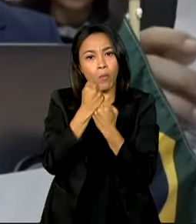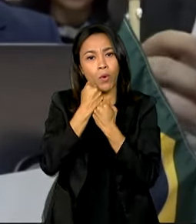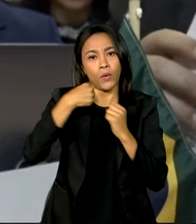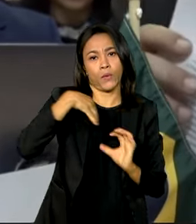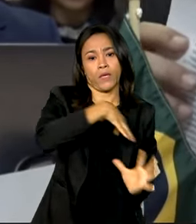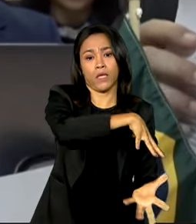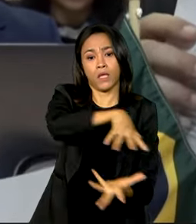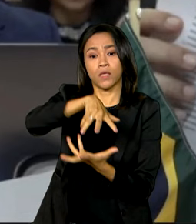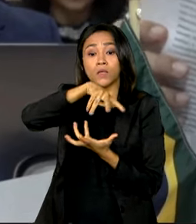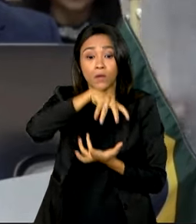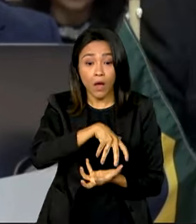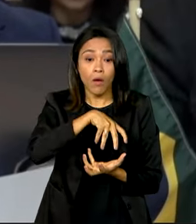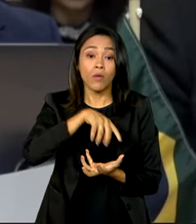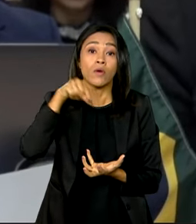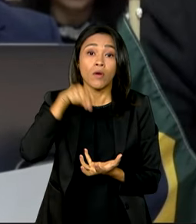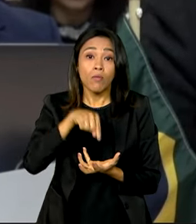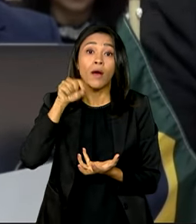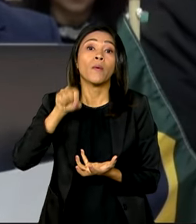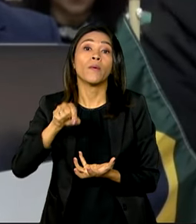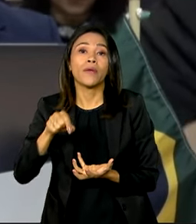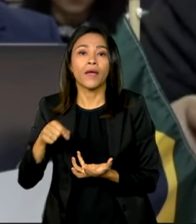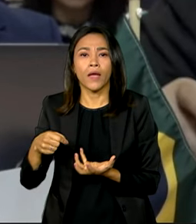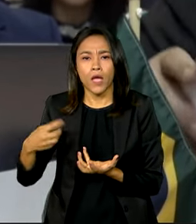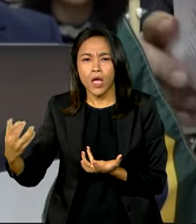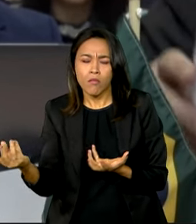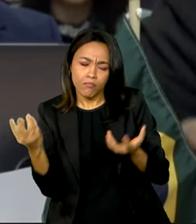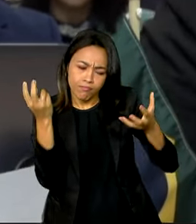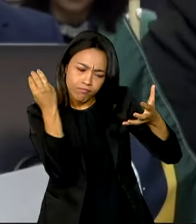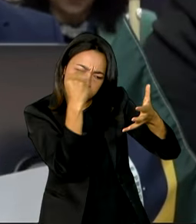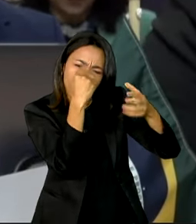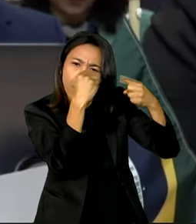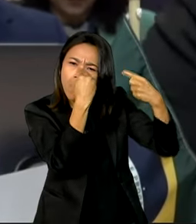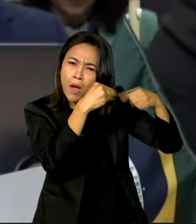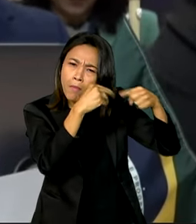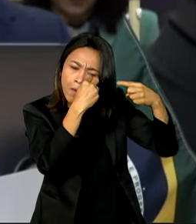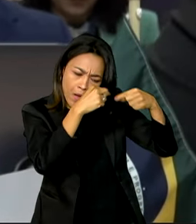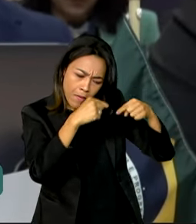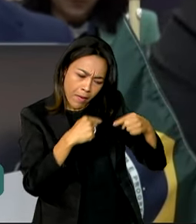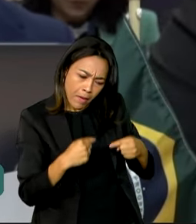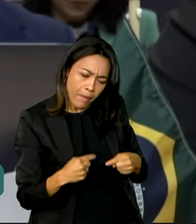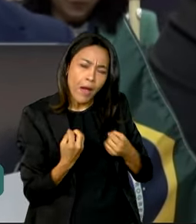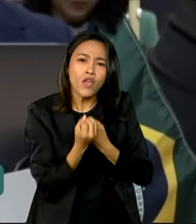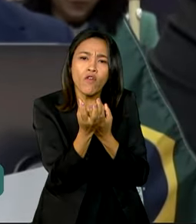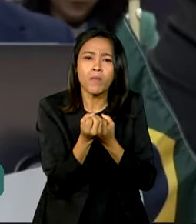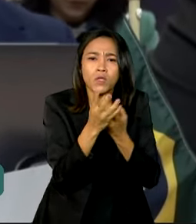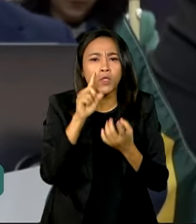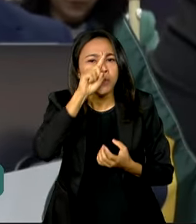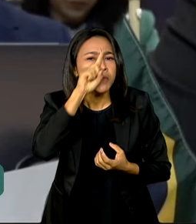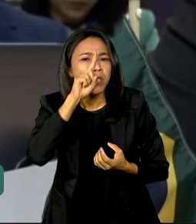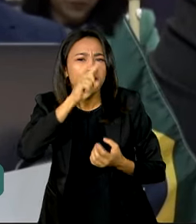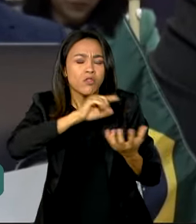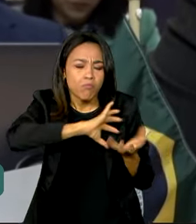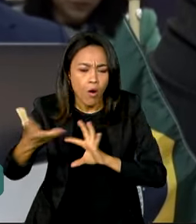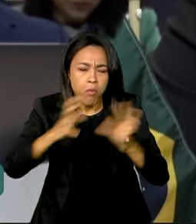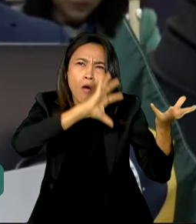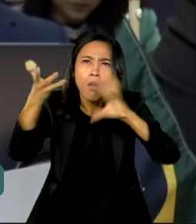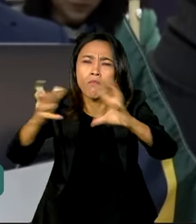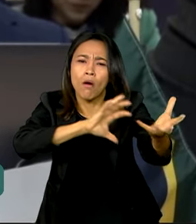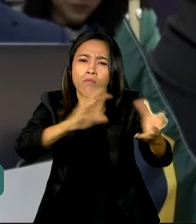para integrar abordagens com informações de riscos de desastres ao